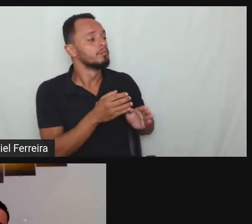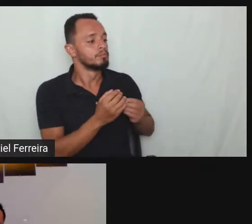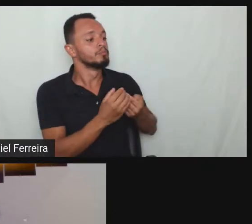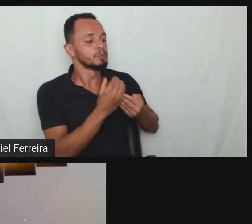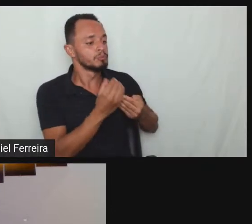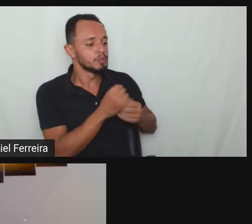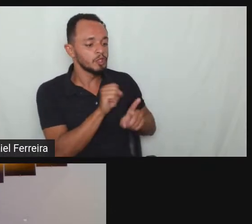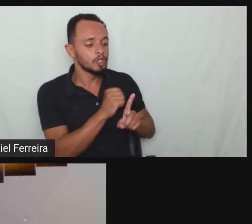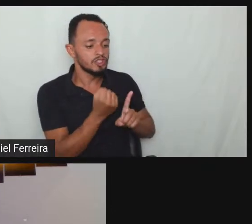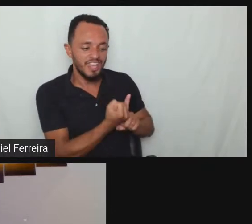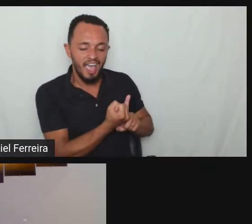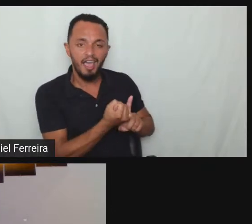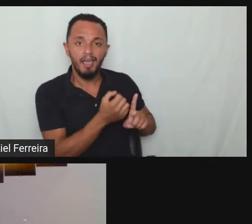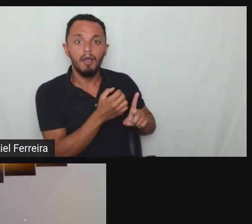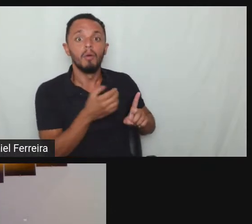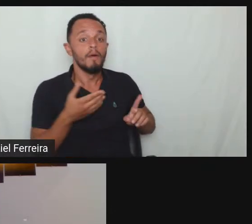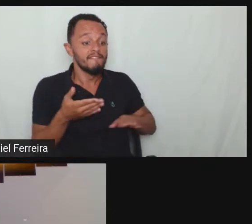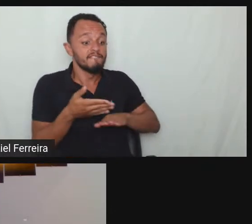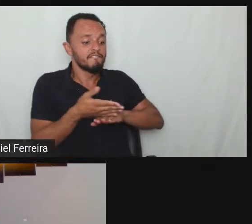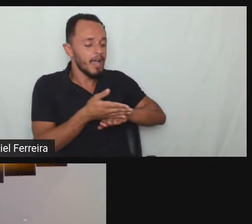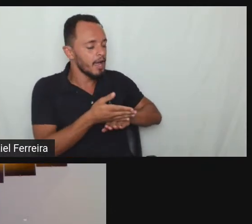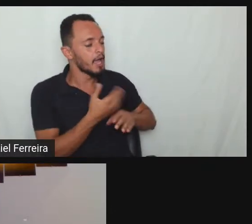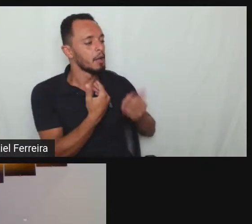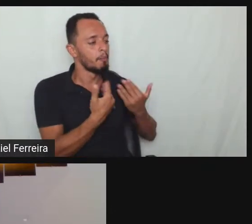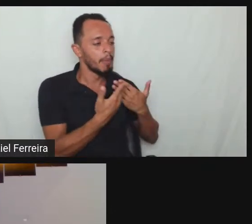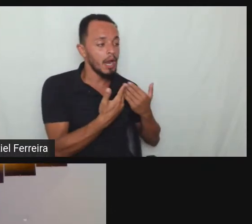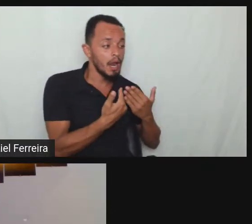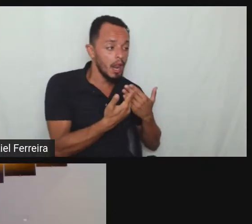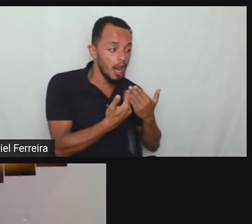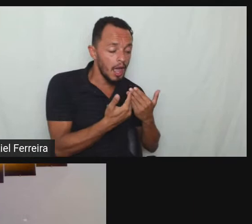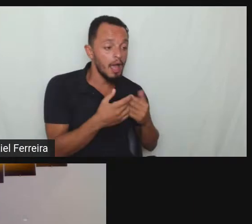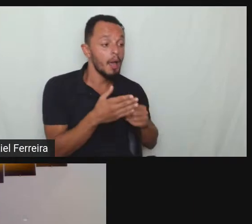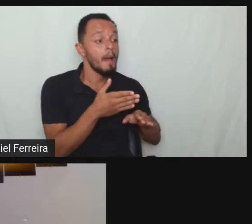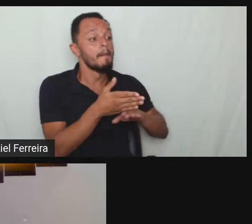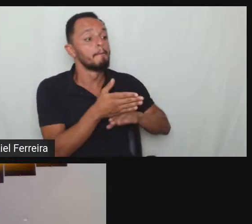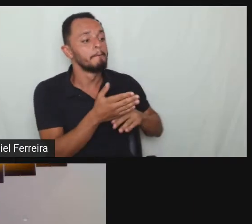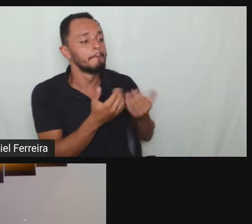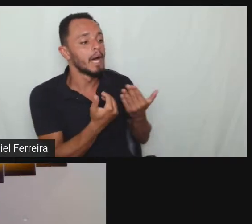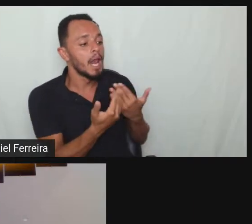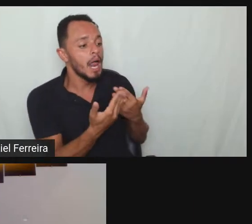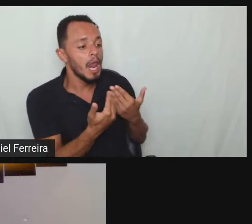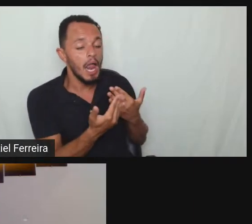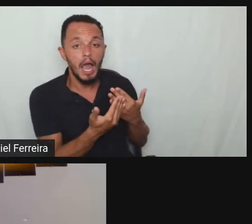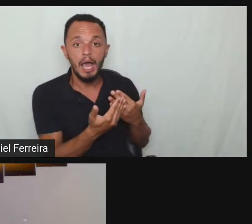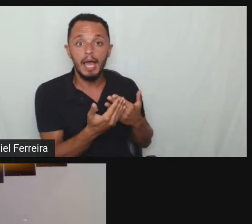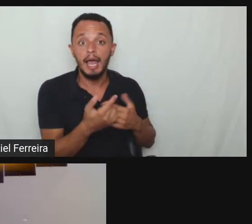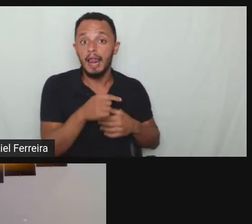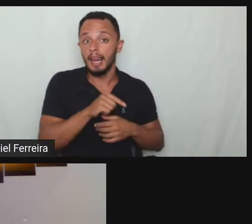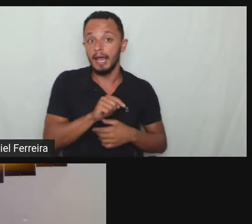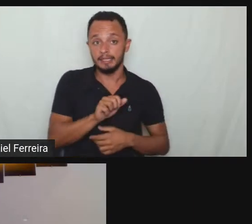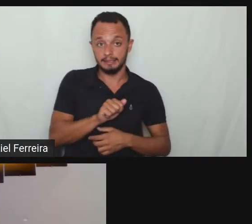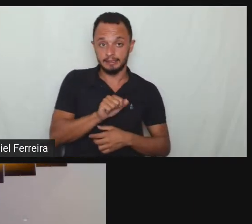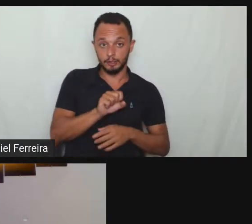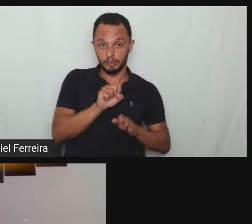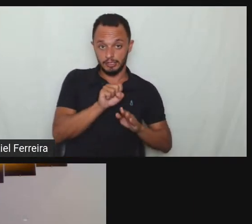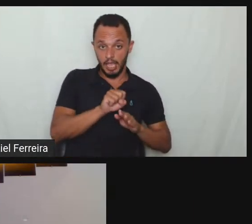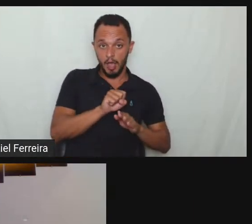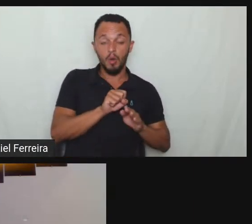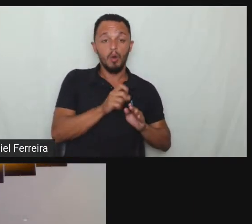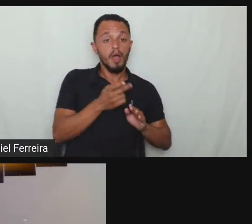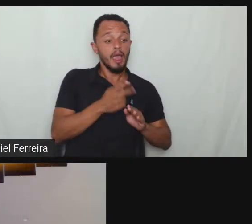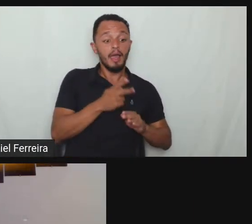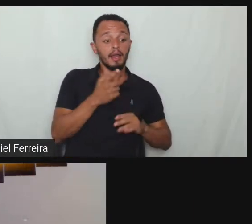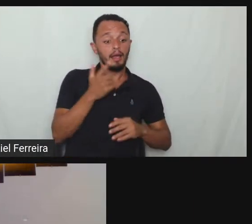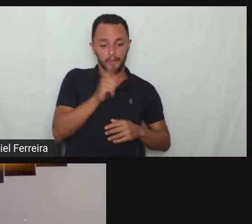primeiro a ao que o que é ela pode fazer né ela pode procurar aí todos os meios e os canais